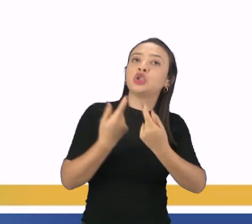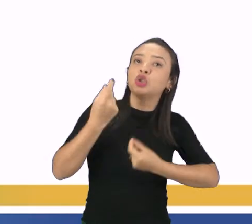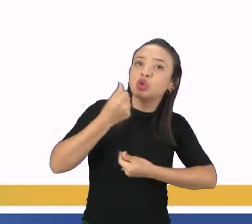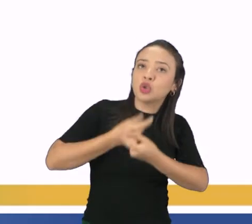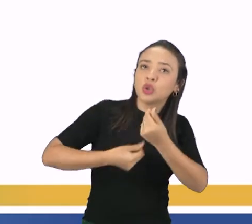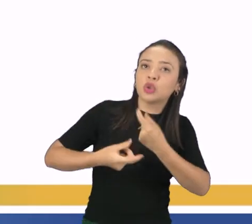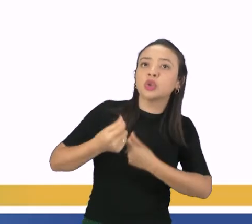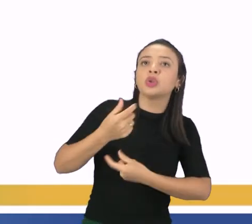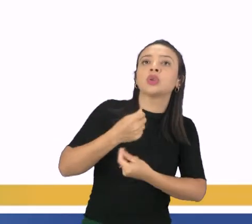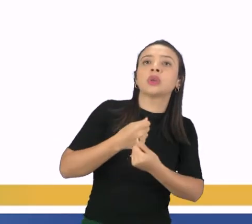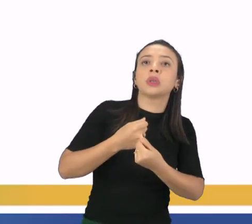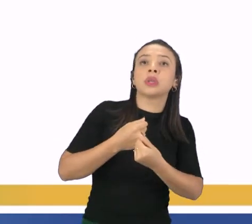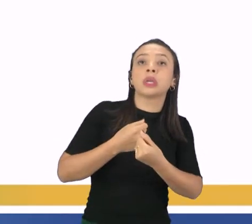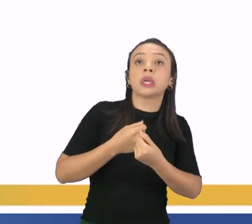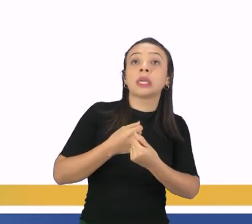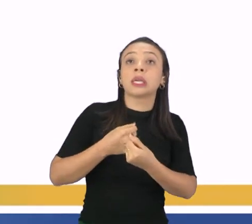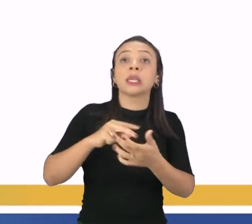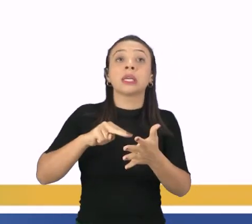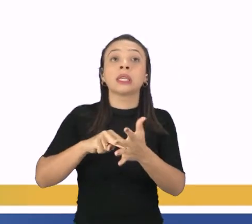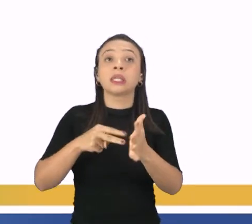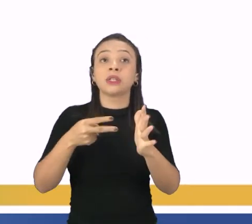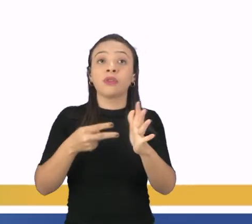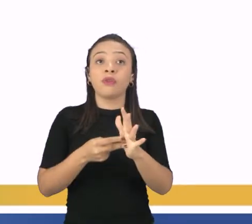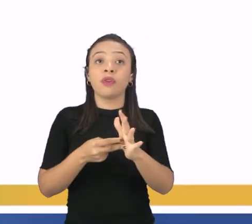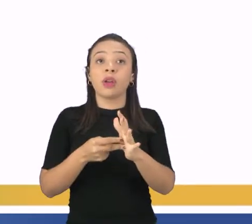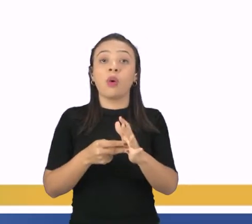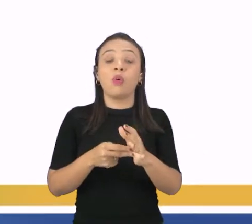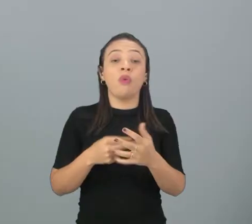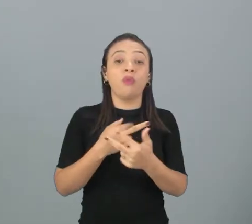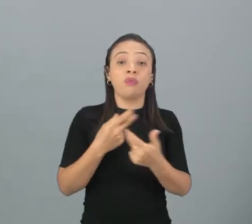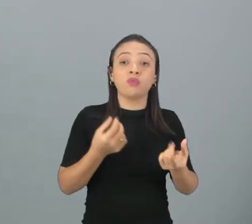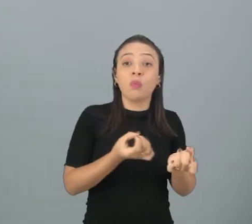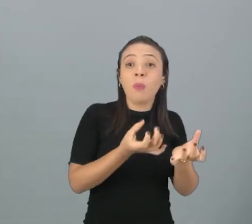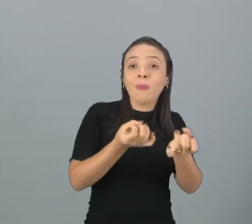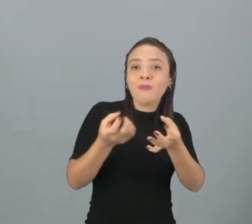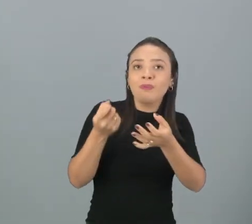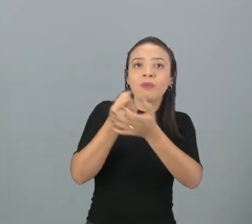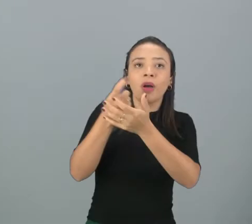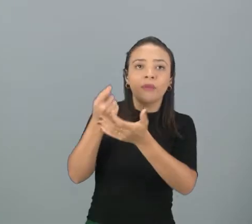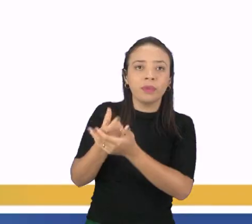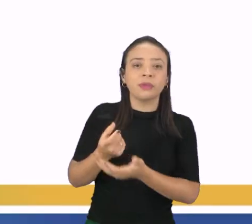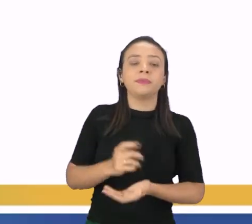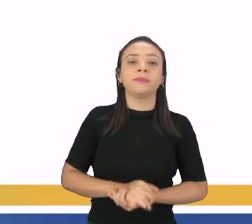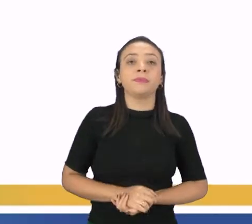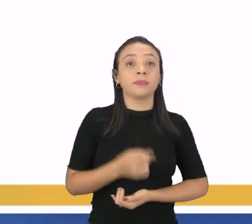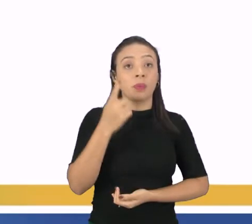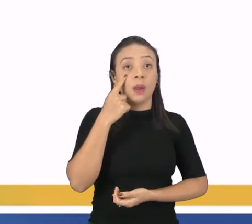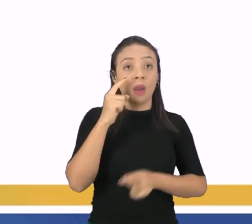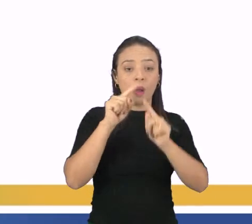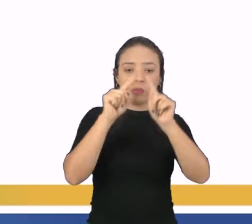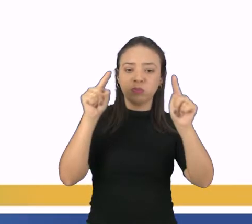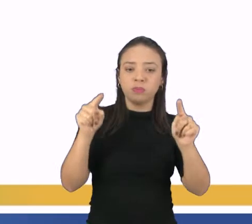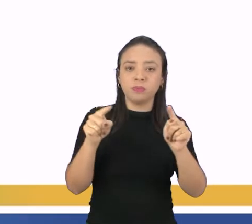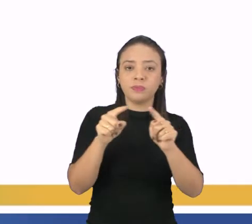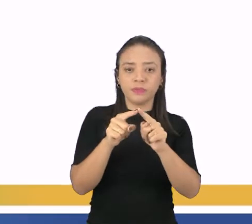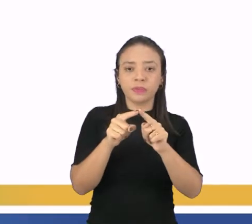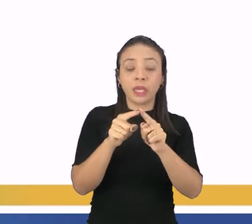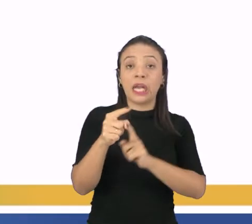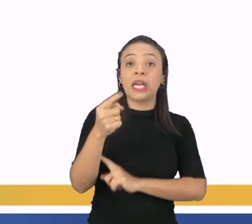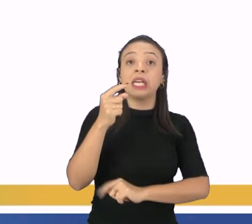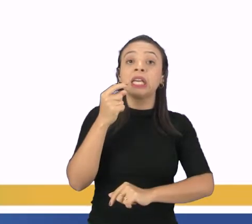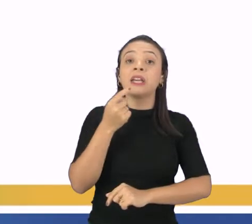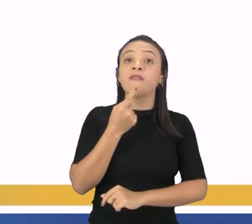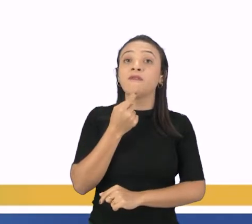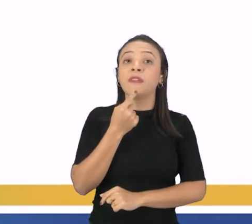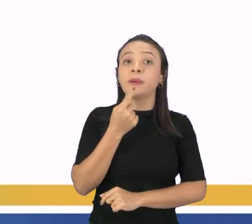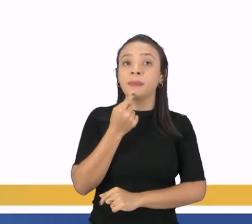mercados e das ações empresariais. Só para lembrar, veja onde está um círculo vermelho, está o nome Kuwait, e tem